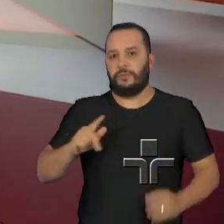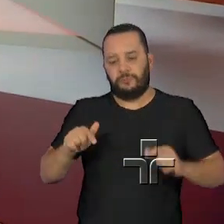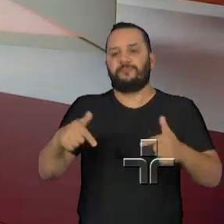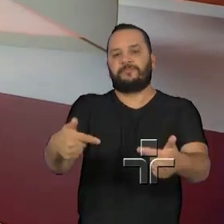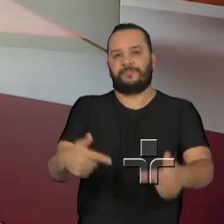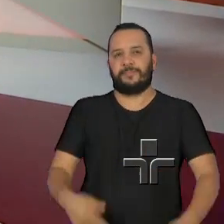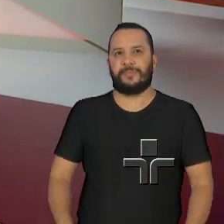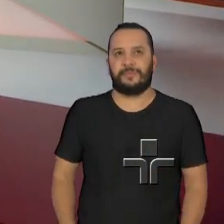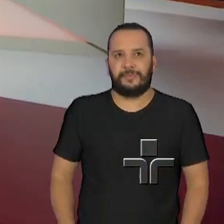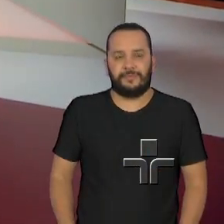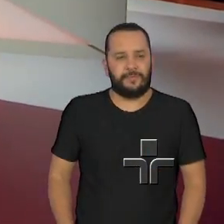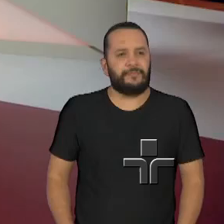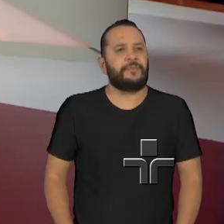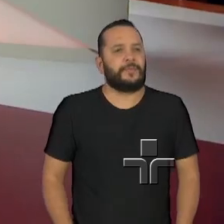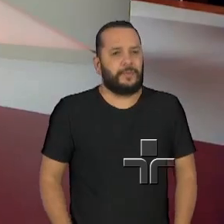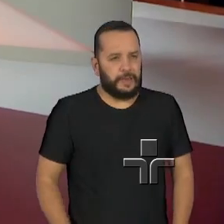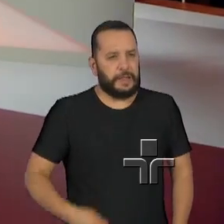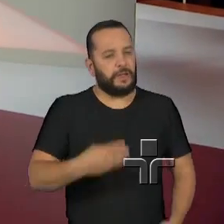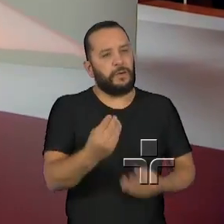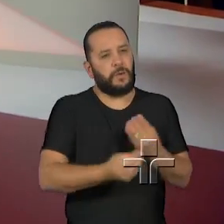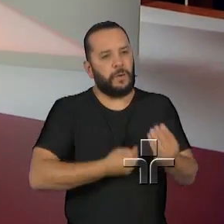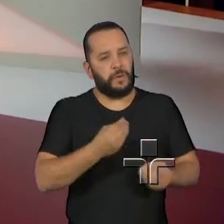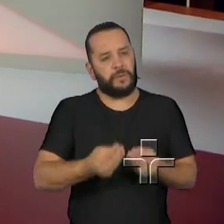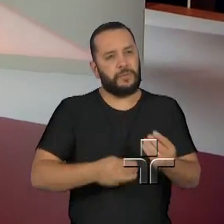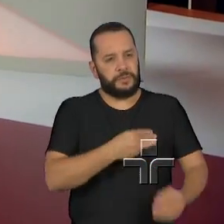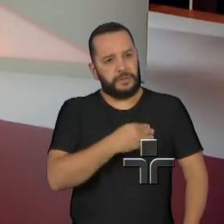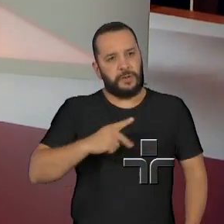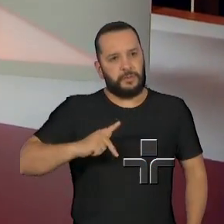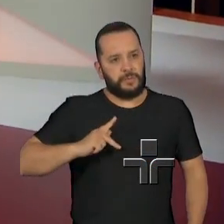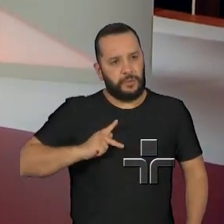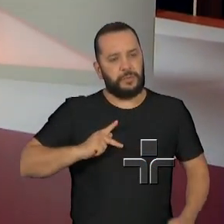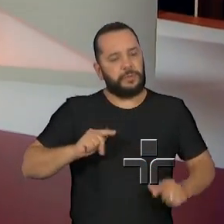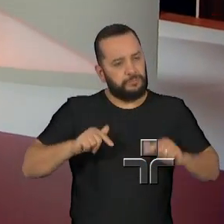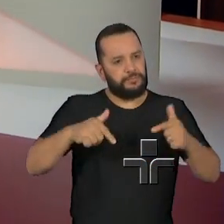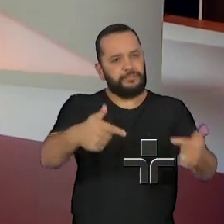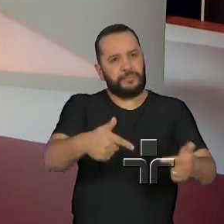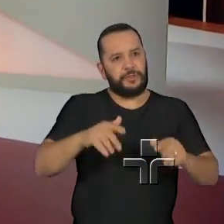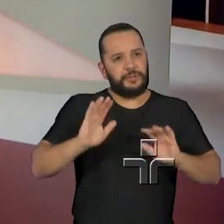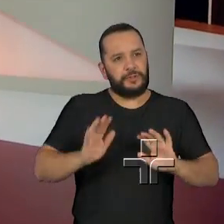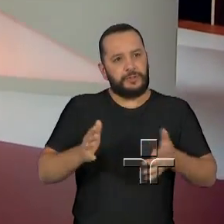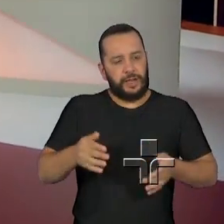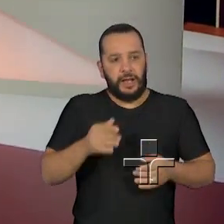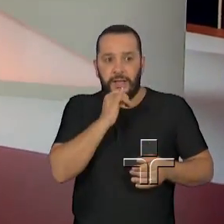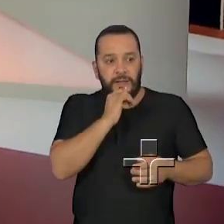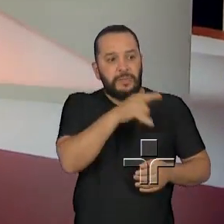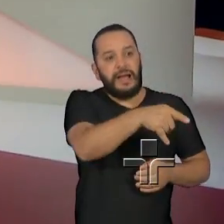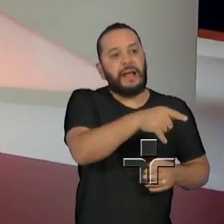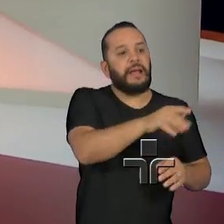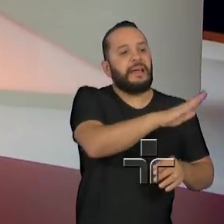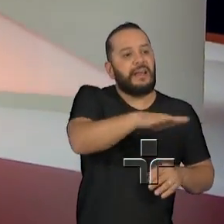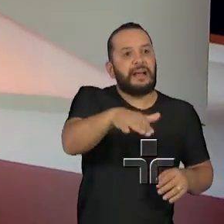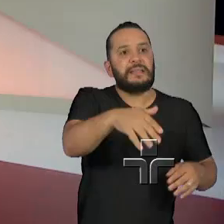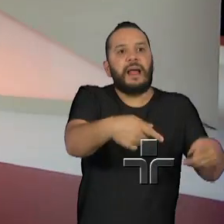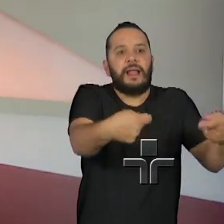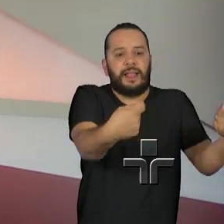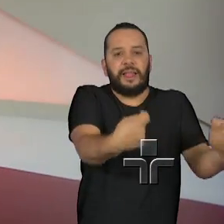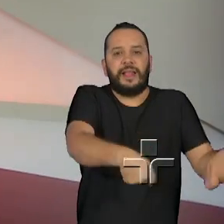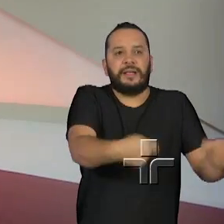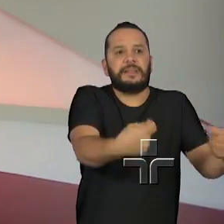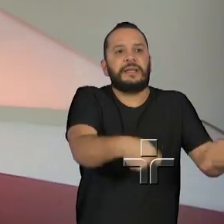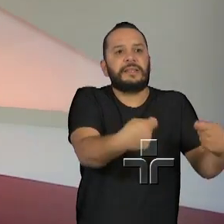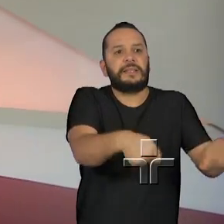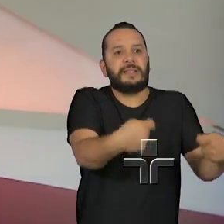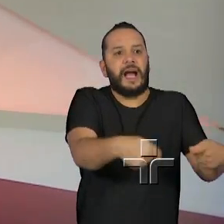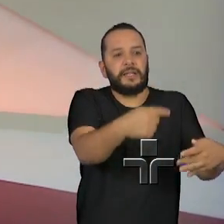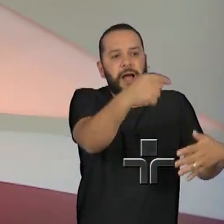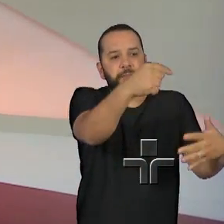Como é que o Ministério Público faz para construir essa ligação entre as necessidades da criança, do adolescente, das famílias